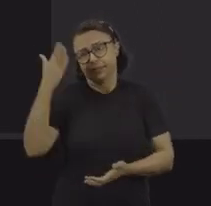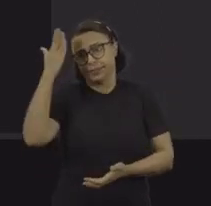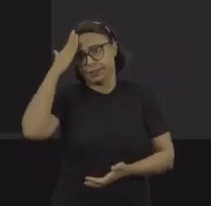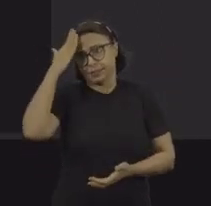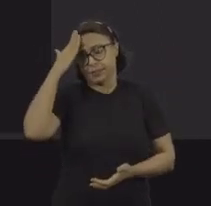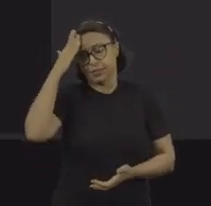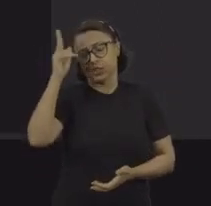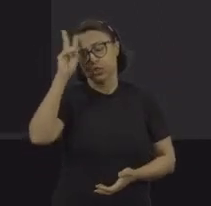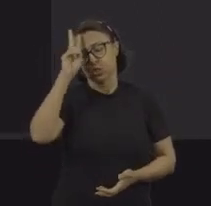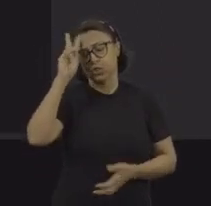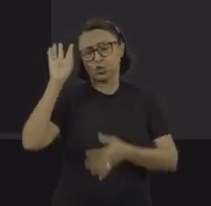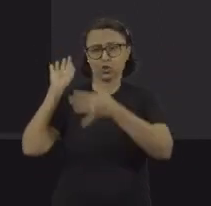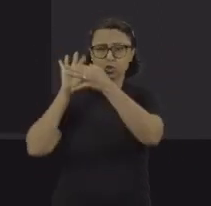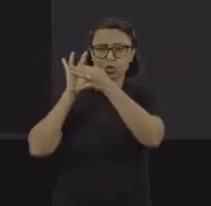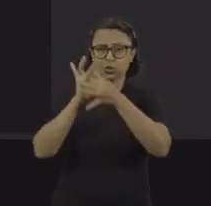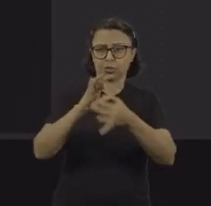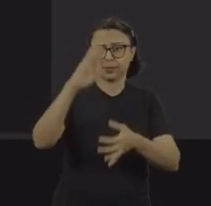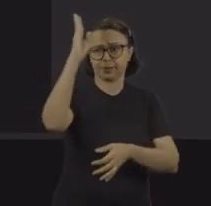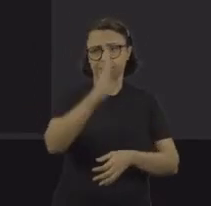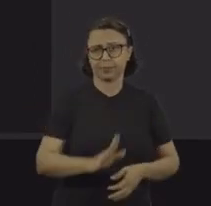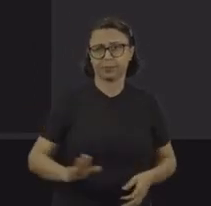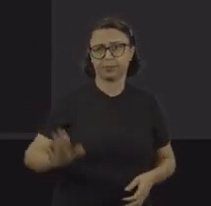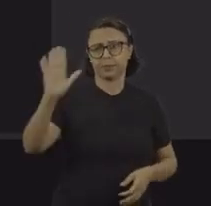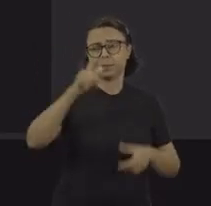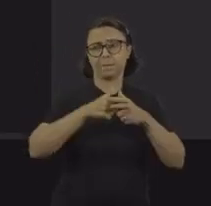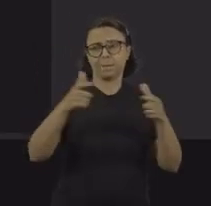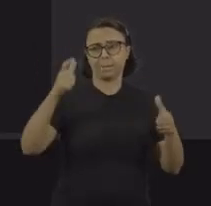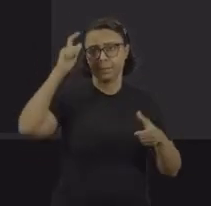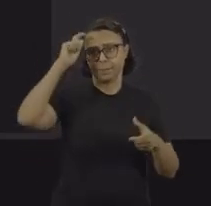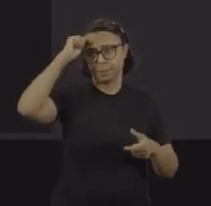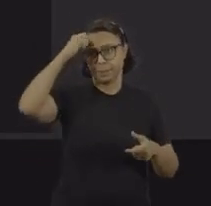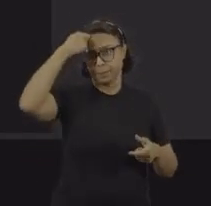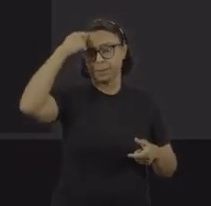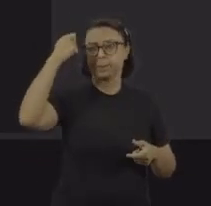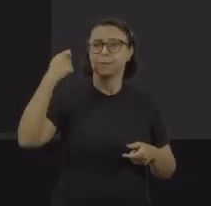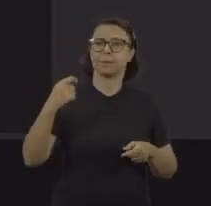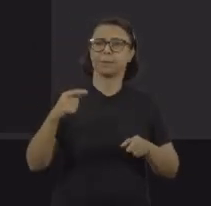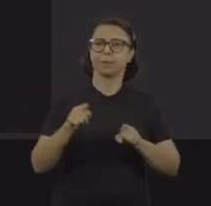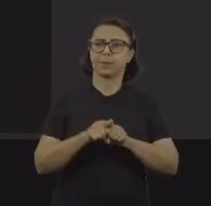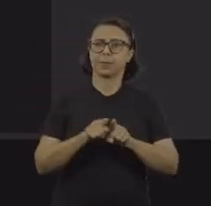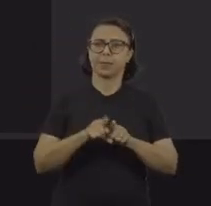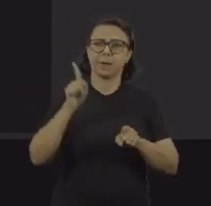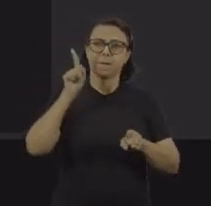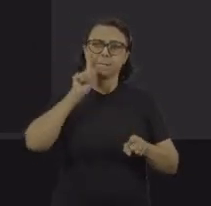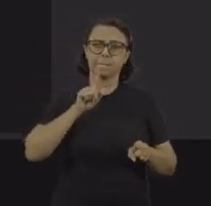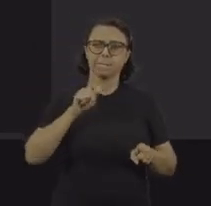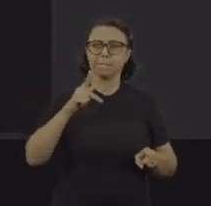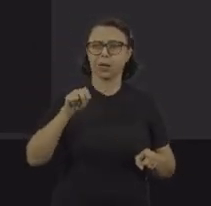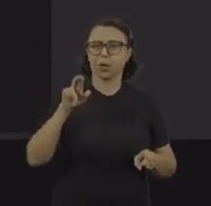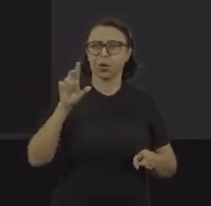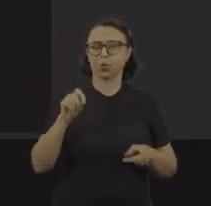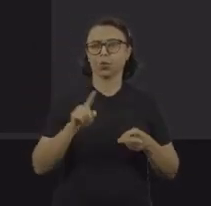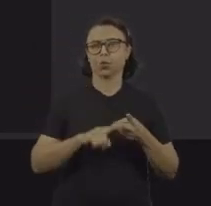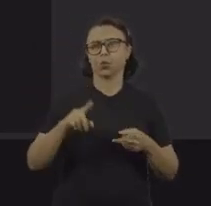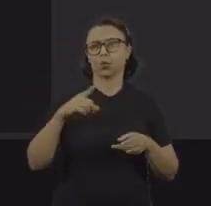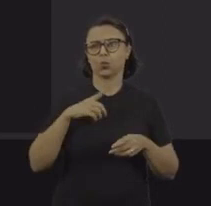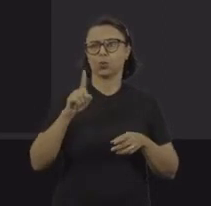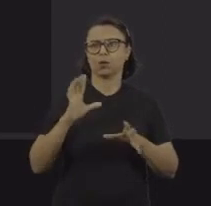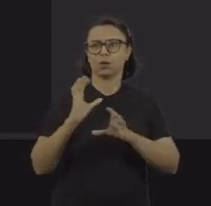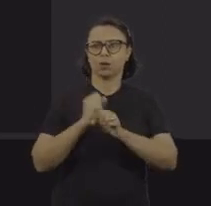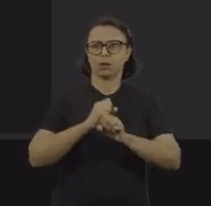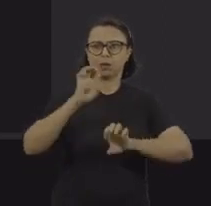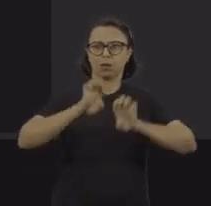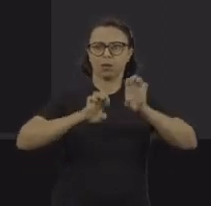histórico do país, 53% dos trabalhadores são negros, sendo 41% pardos e 12% pretos, esses dados são de